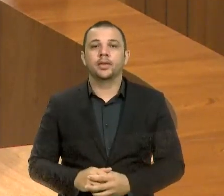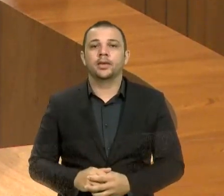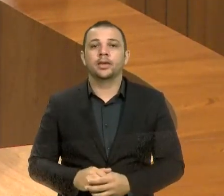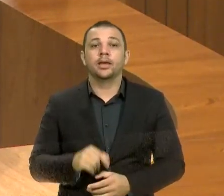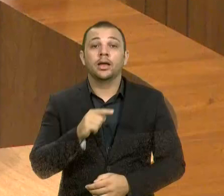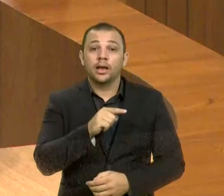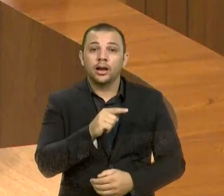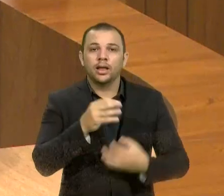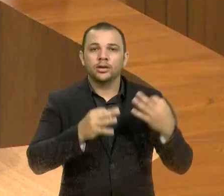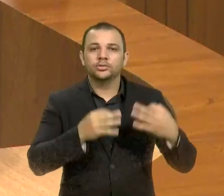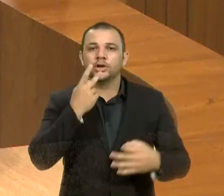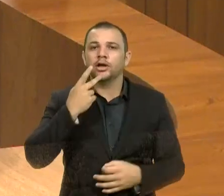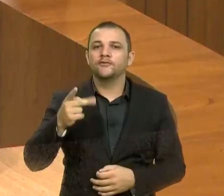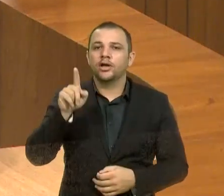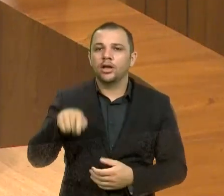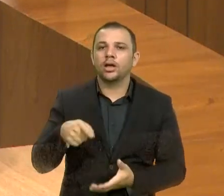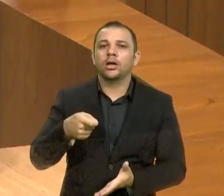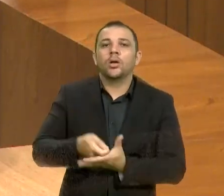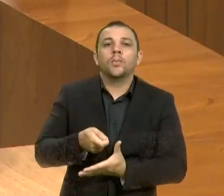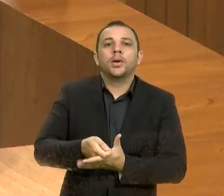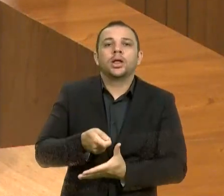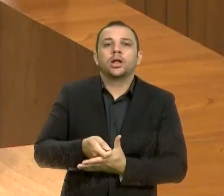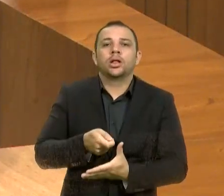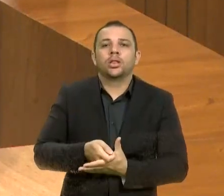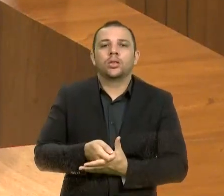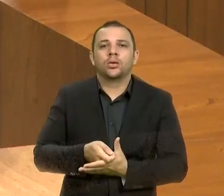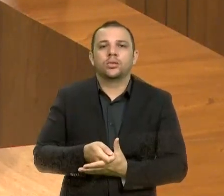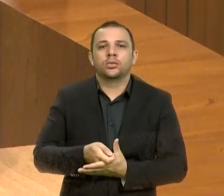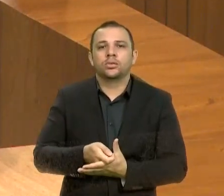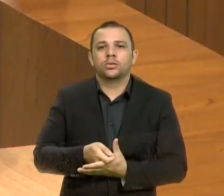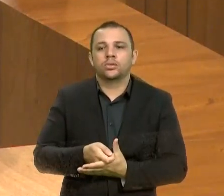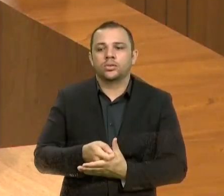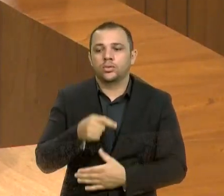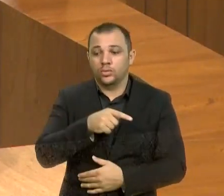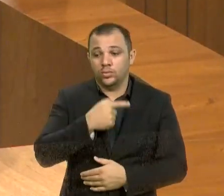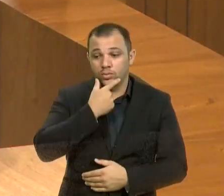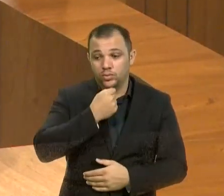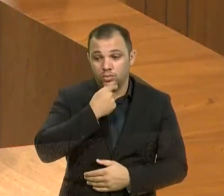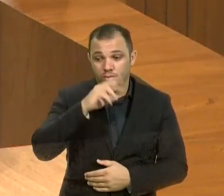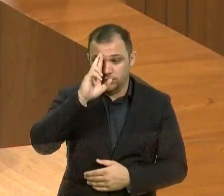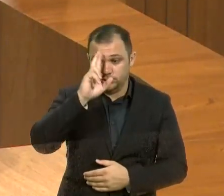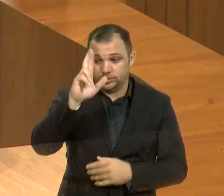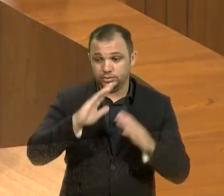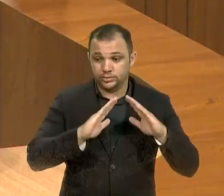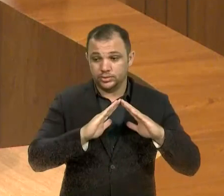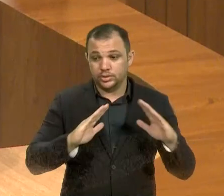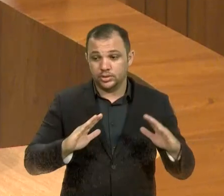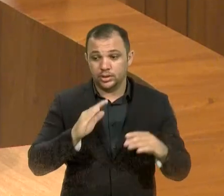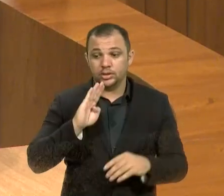obrigatoriedades para o senhor dono do bar pioneiro